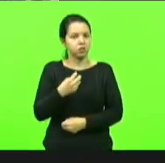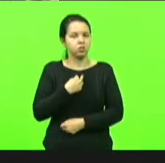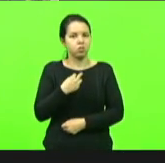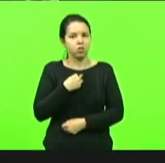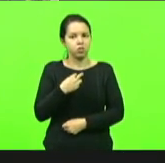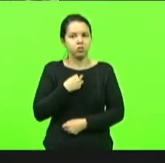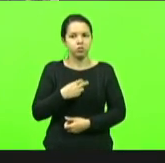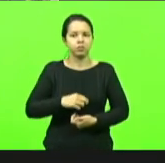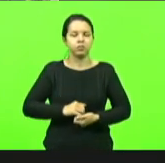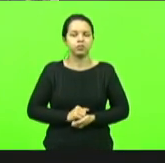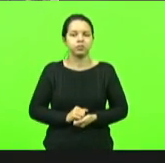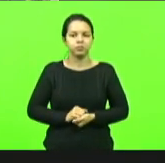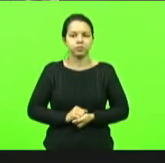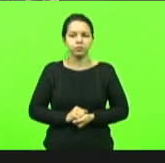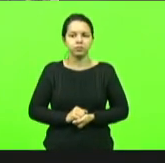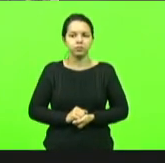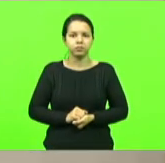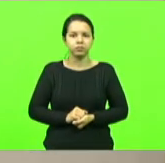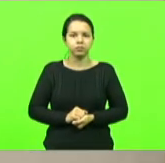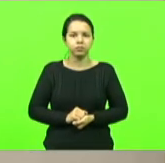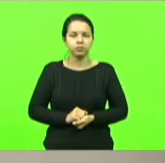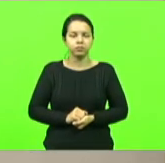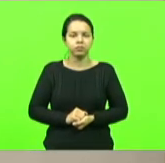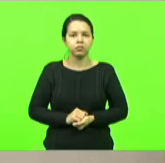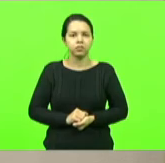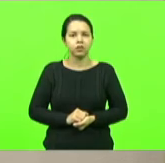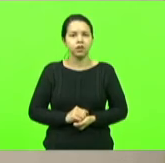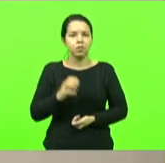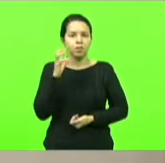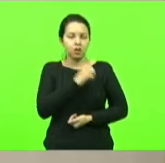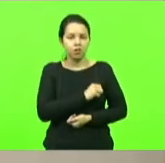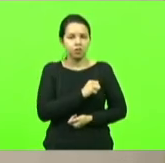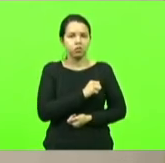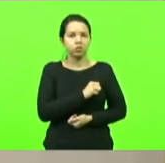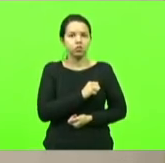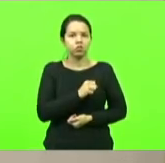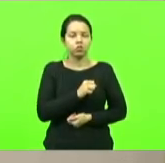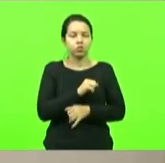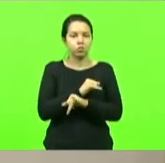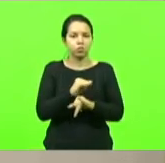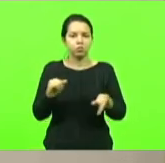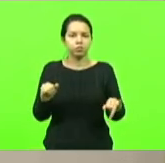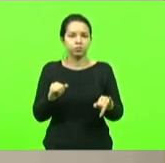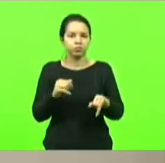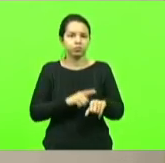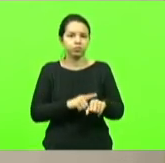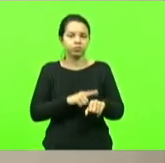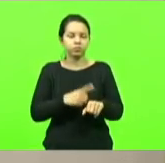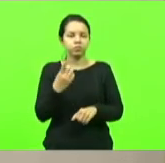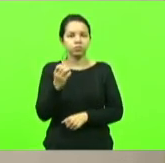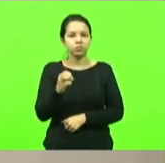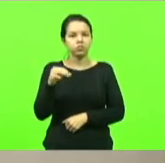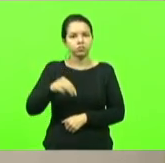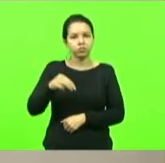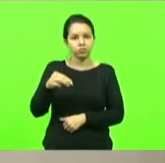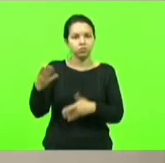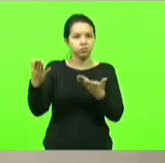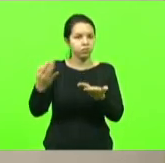obrigado ainda em breves comunicações pelo tempo de até 10 minutos fará a luz da palavra o deputado Silvio Devec